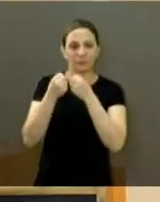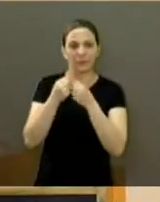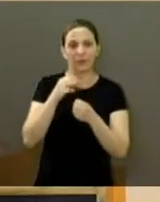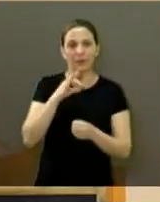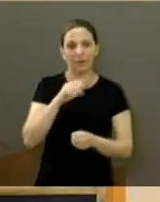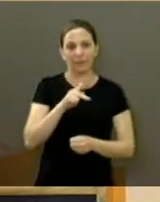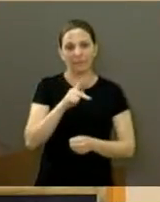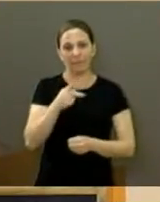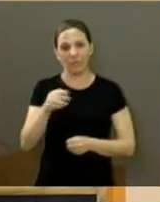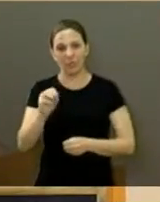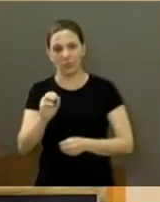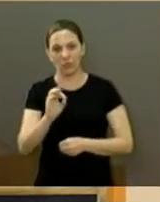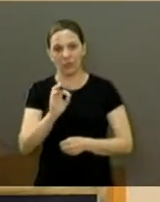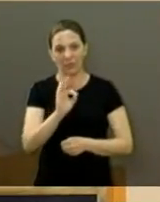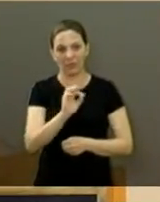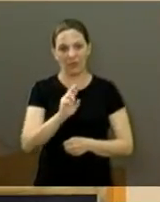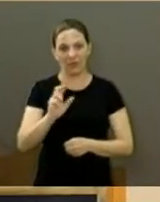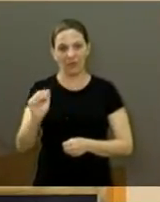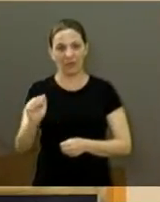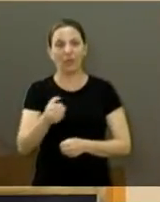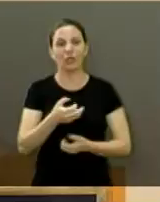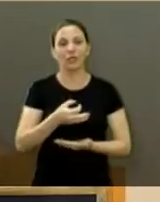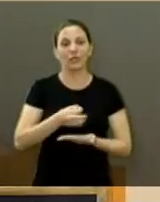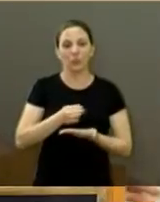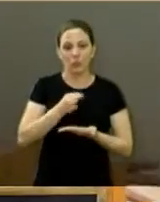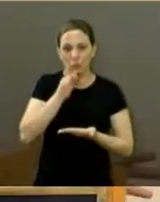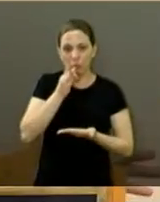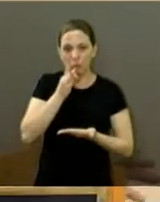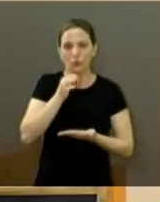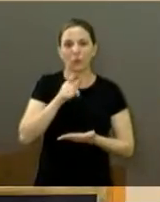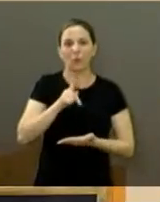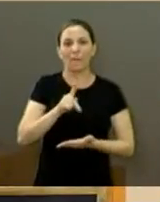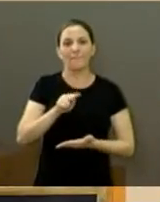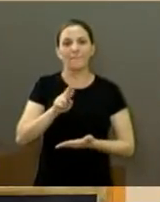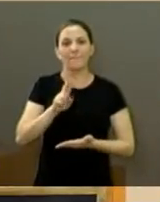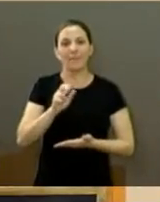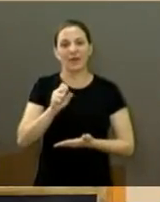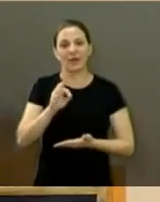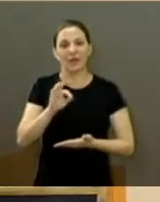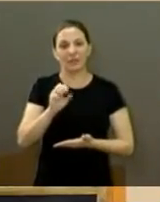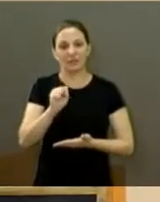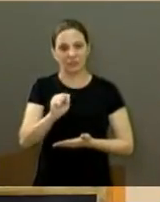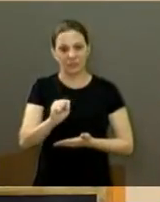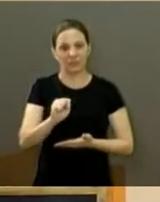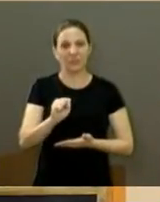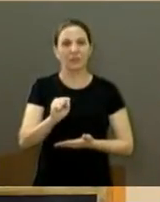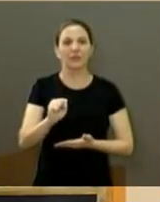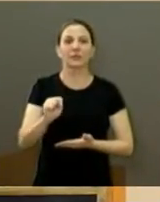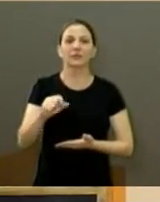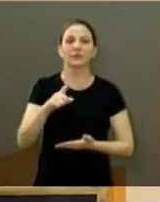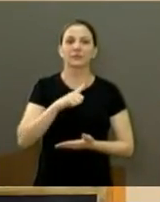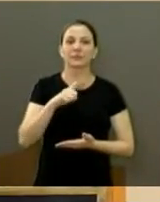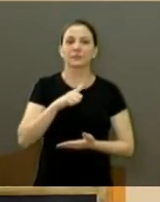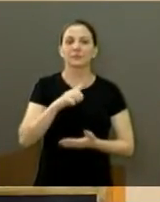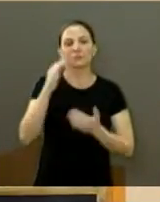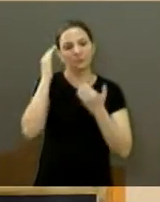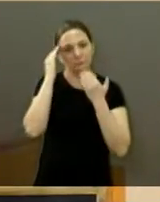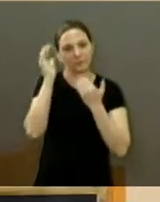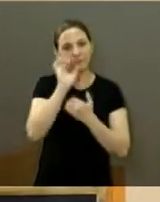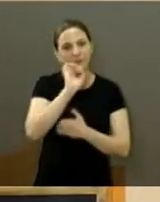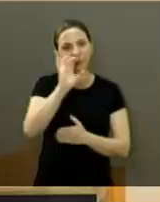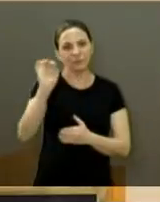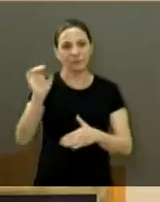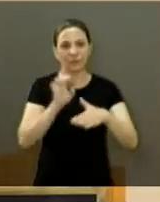prefeitura municipal e do suco prato. Sem vocês também, gente não teria conseguido realizar esse evento para eles. Então, muito obrigada.